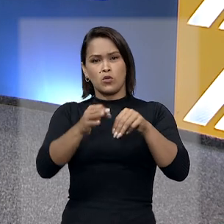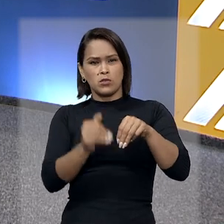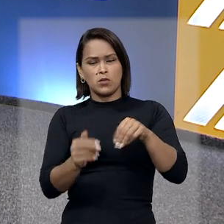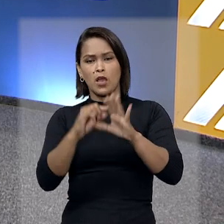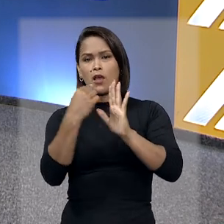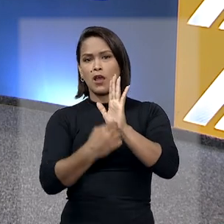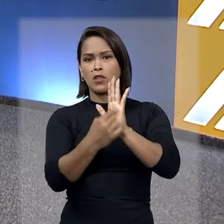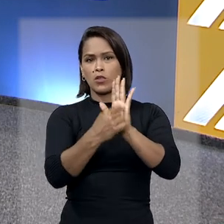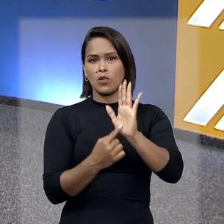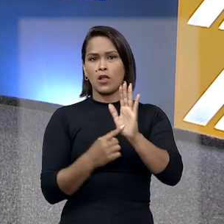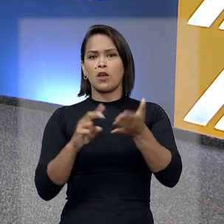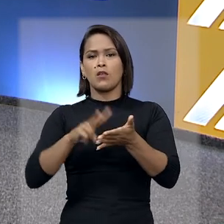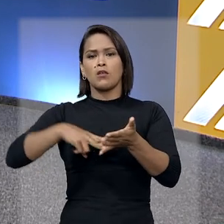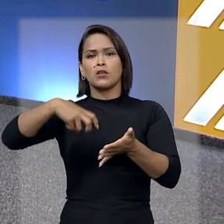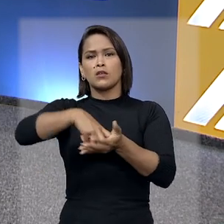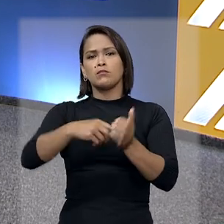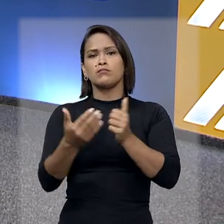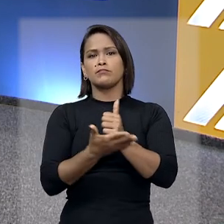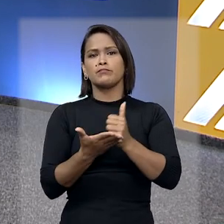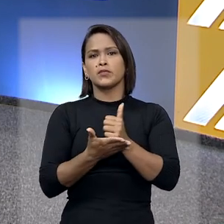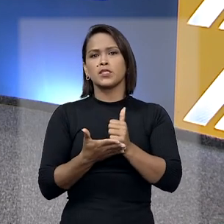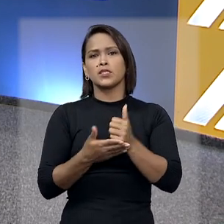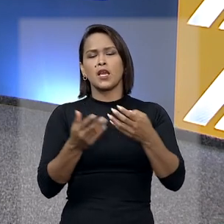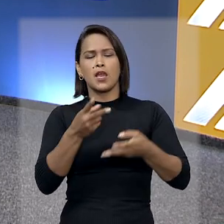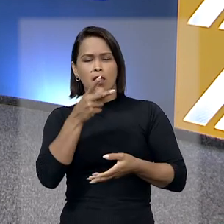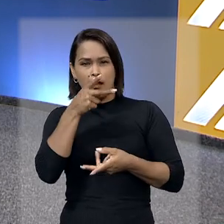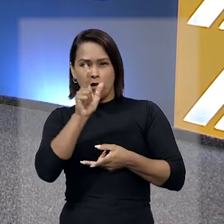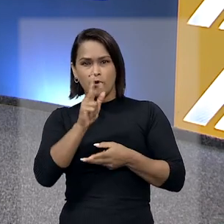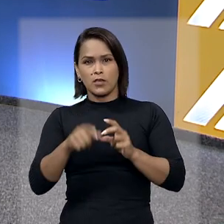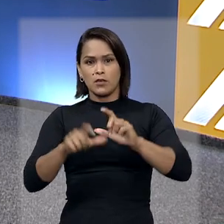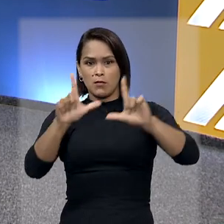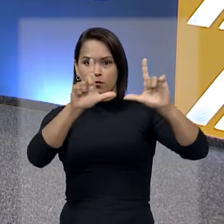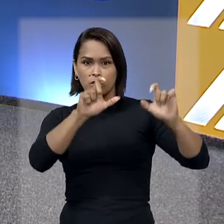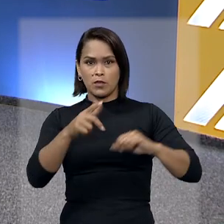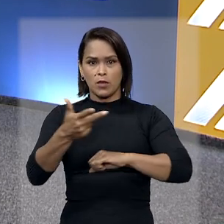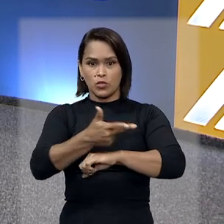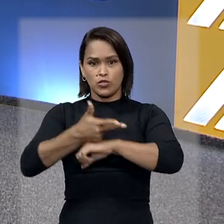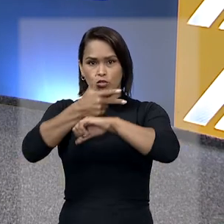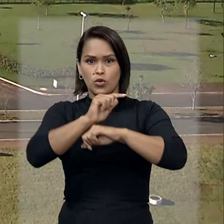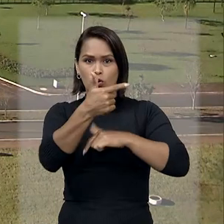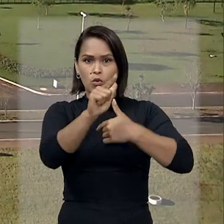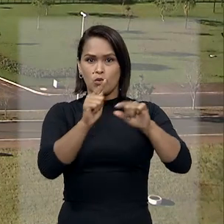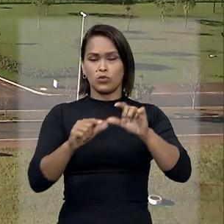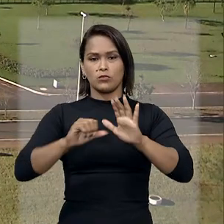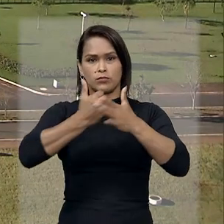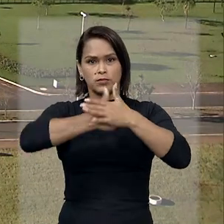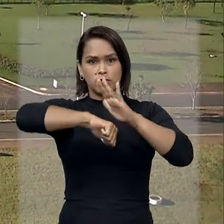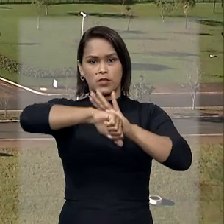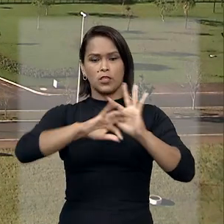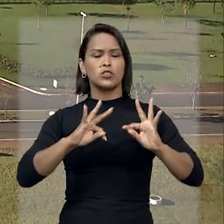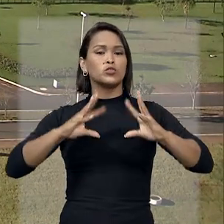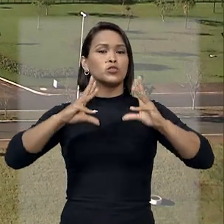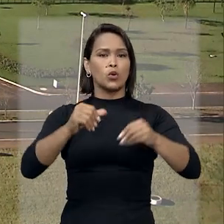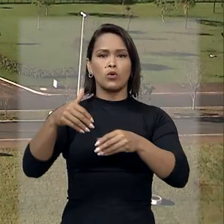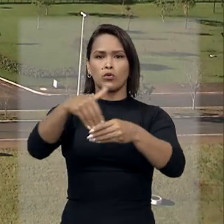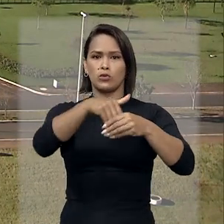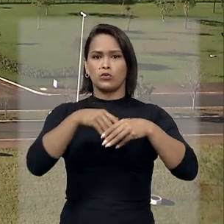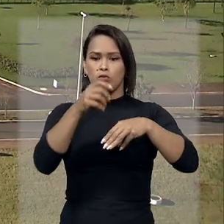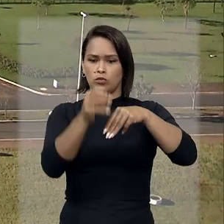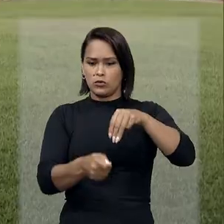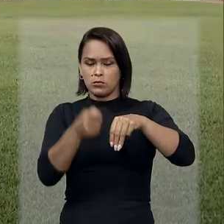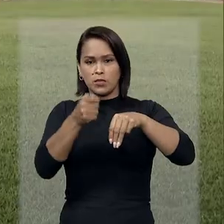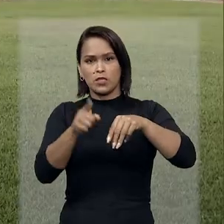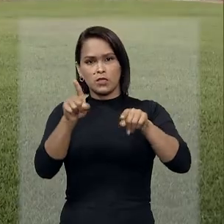anularam uma condenação baseada em reconhecimento por imagens de outro crime. Por unanimidade, a sexta turma do